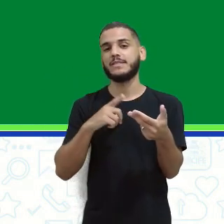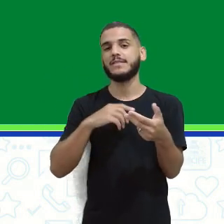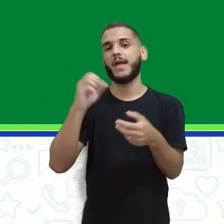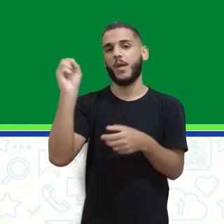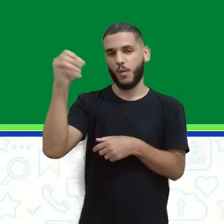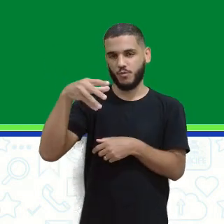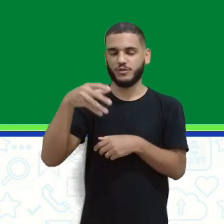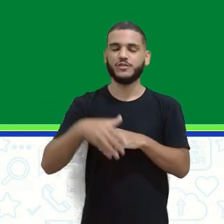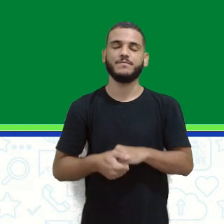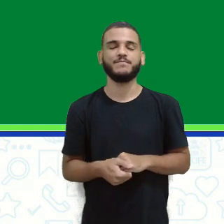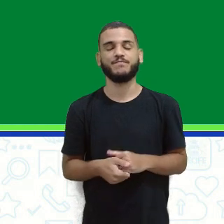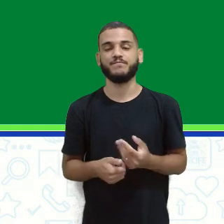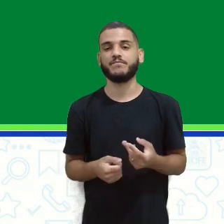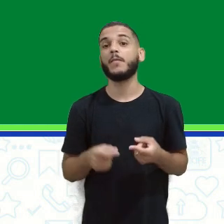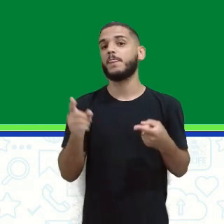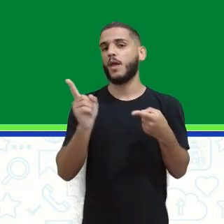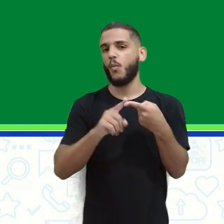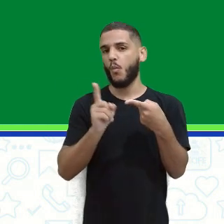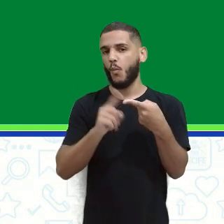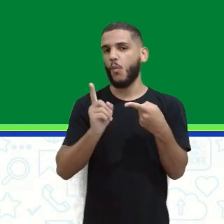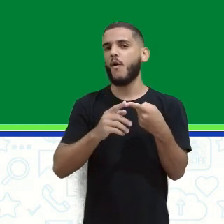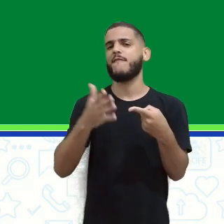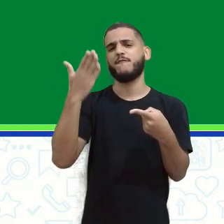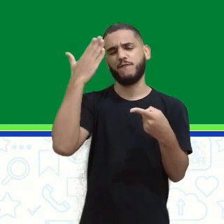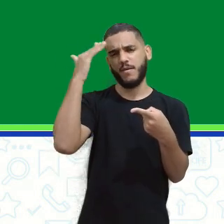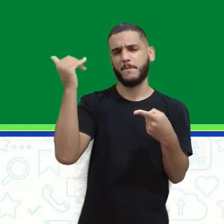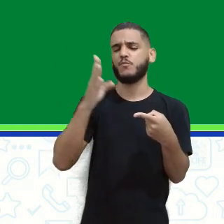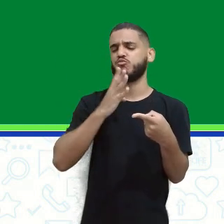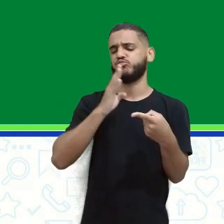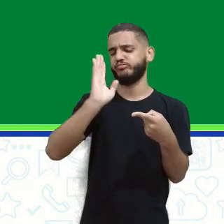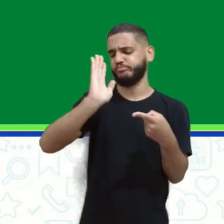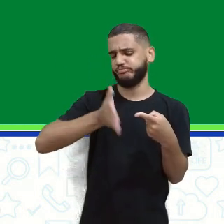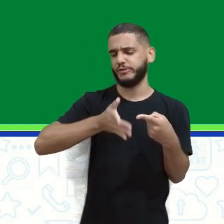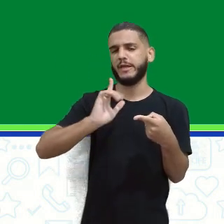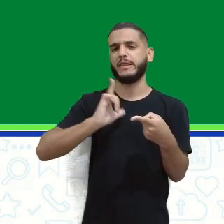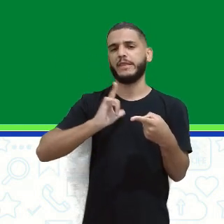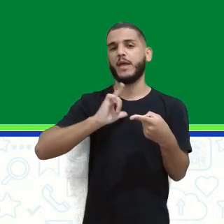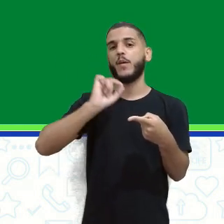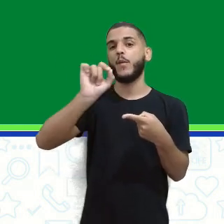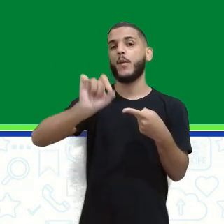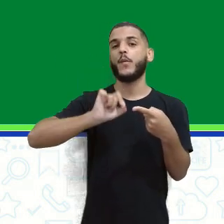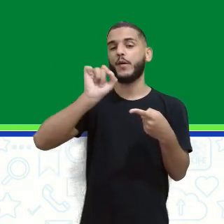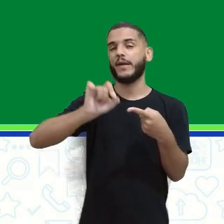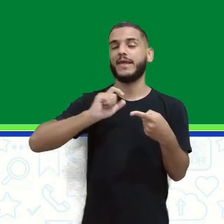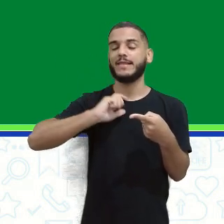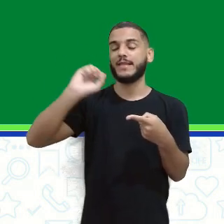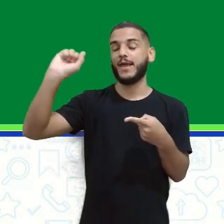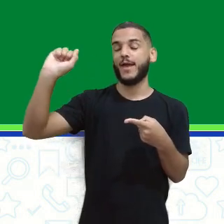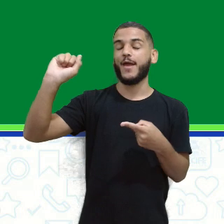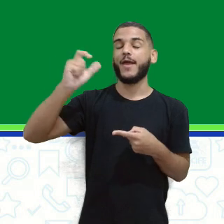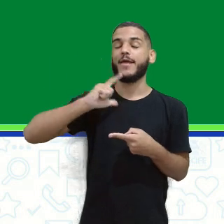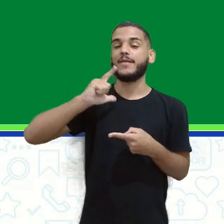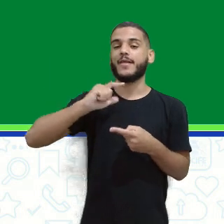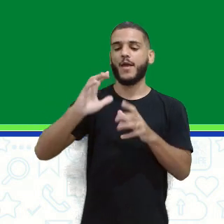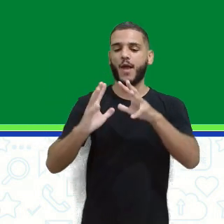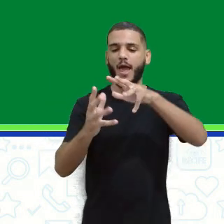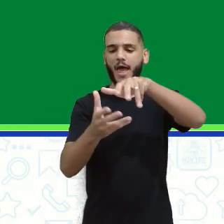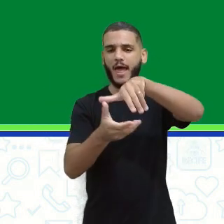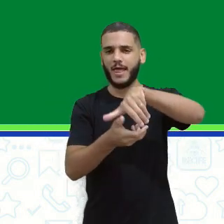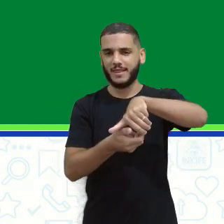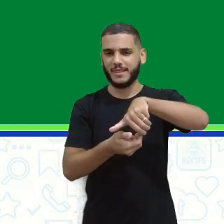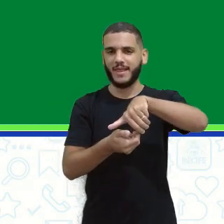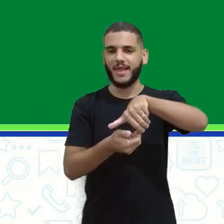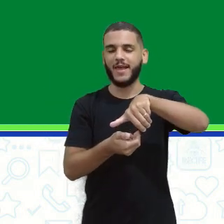né? E um deles, muito conhecido por nós, né? Aquele que aquece o nosso planeta Terra com seus raios, né?